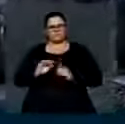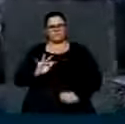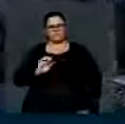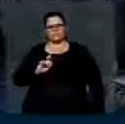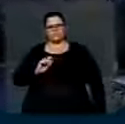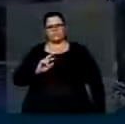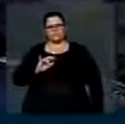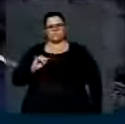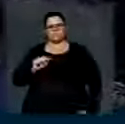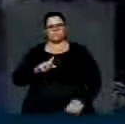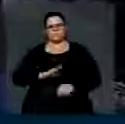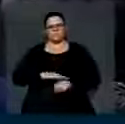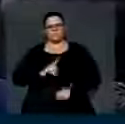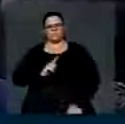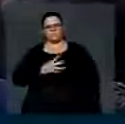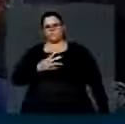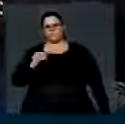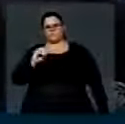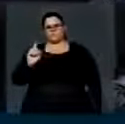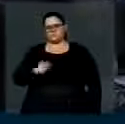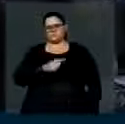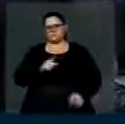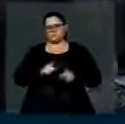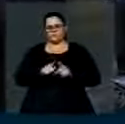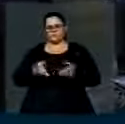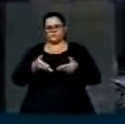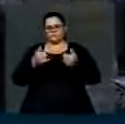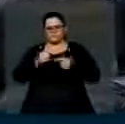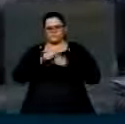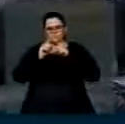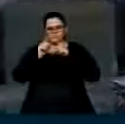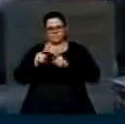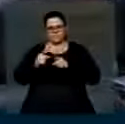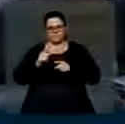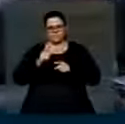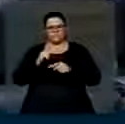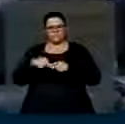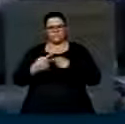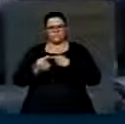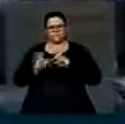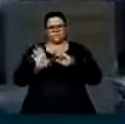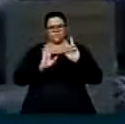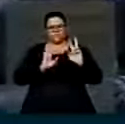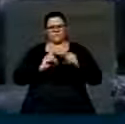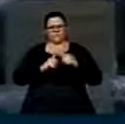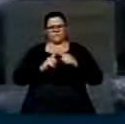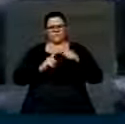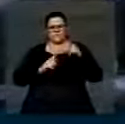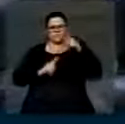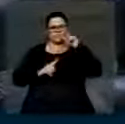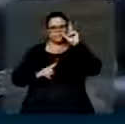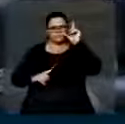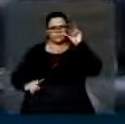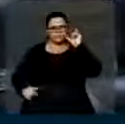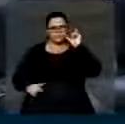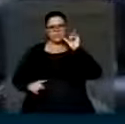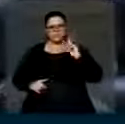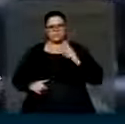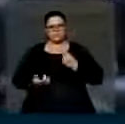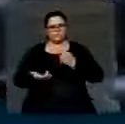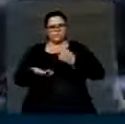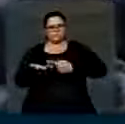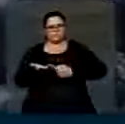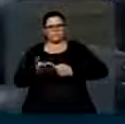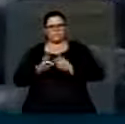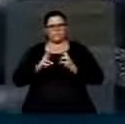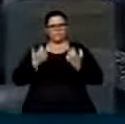mil em todo o país. E também senhor presidente, fazer um apelo aqui a vossa excelência para que na próxima semana, como ontem ficou pactuado